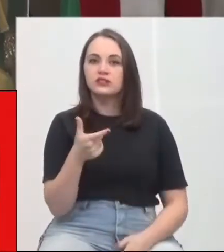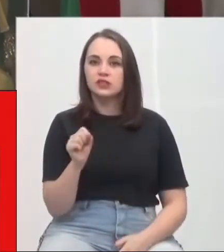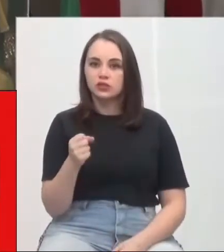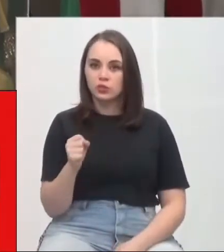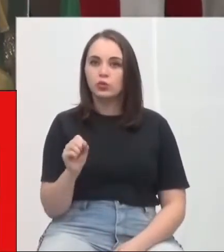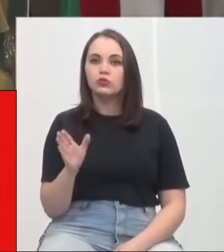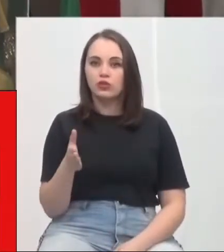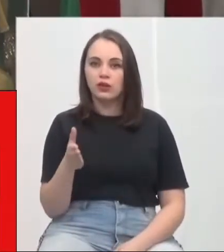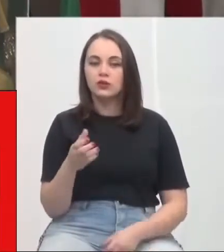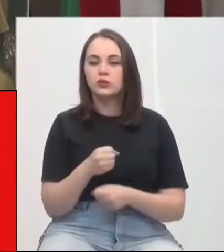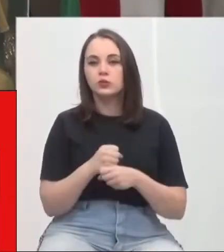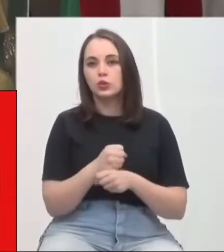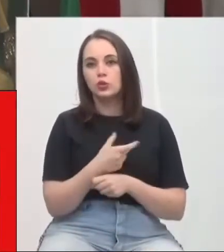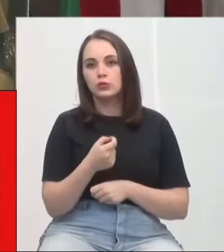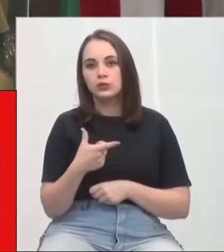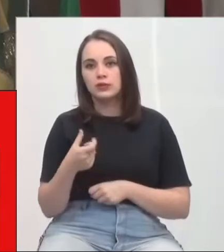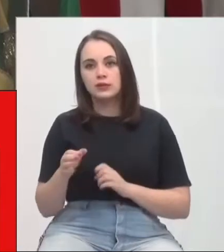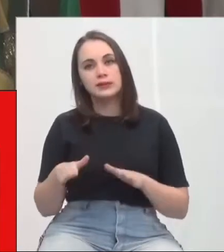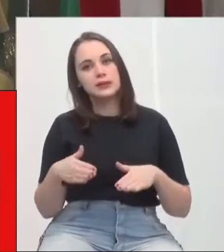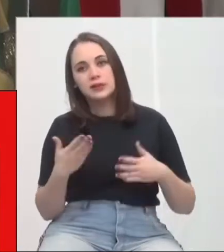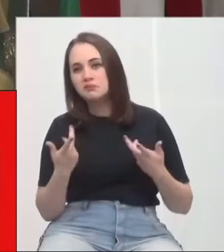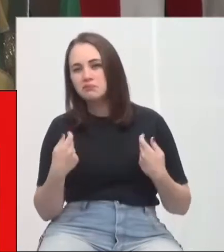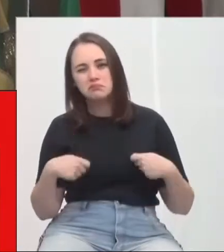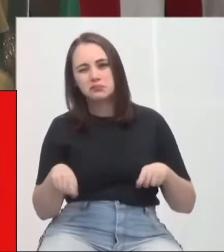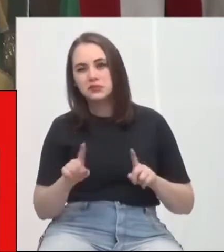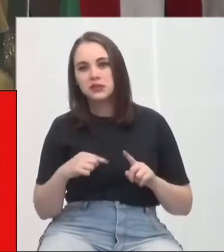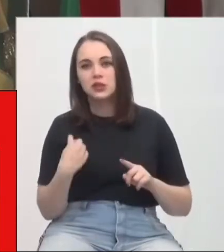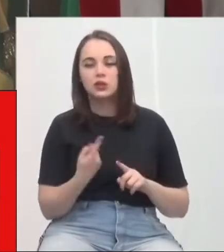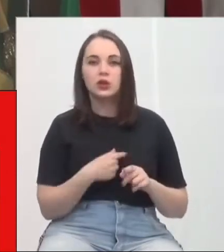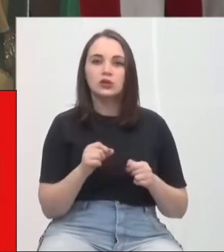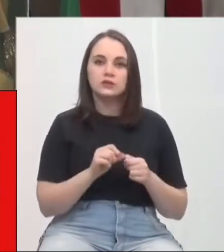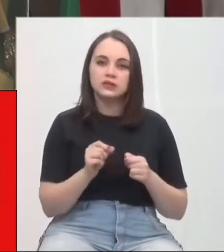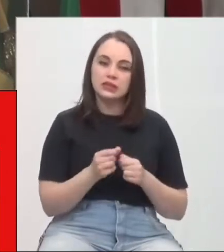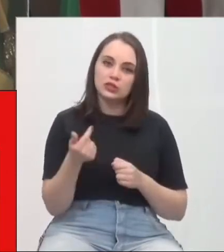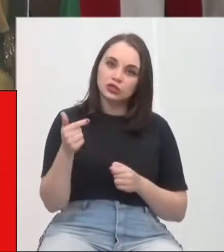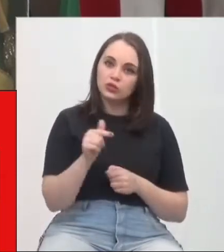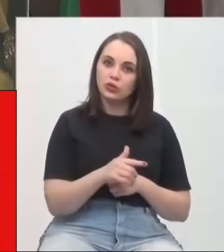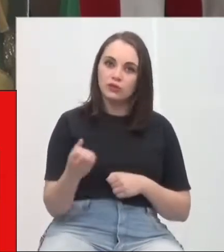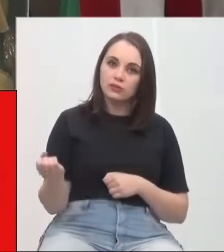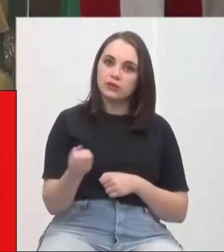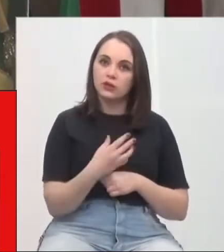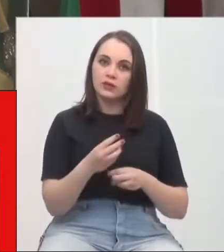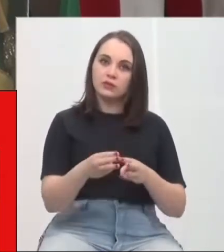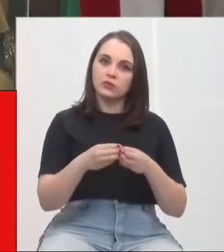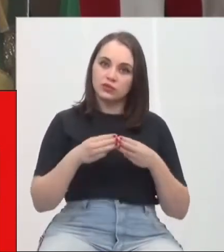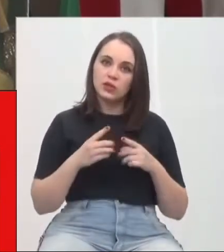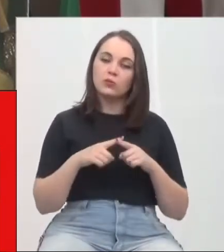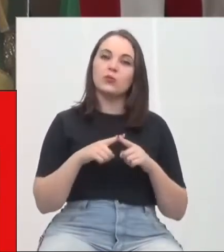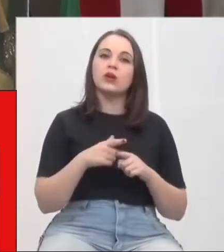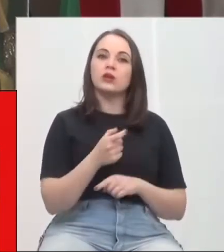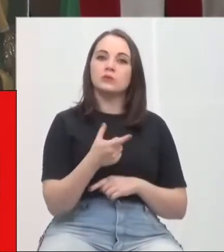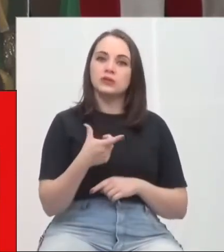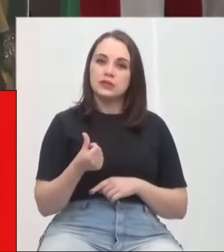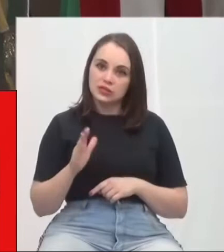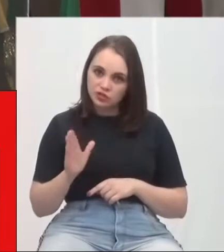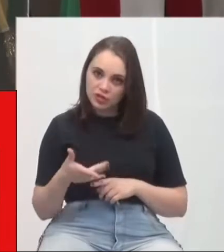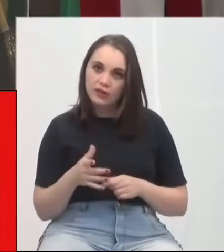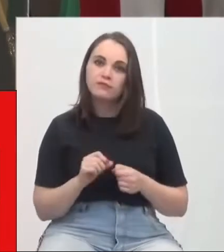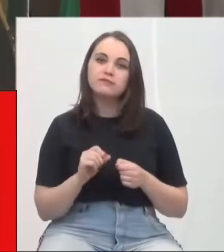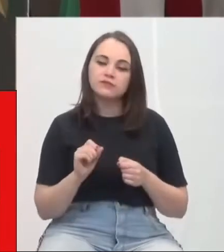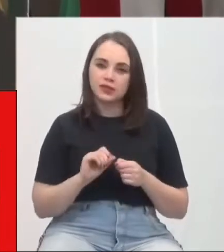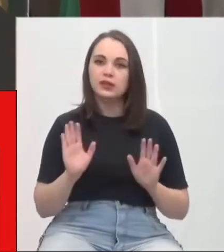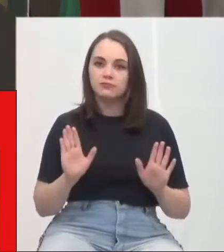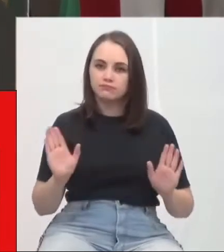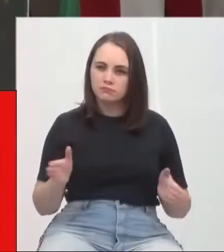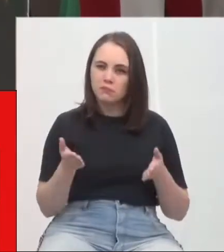de 2016. Então, não cabe, na minha opinião, uma nova moção de aplauso, porque em 2016 já foi devidamente